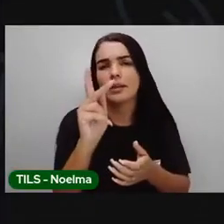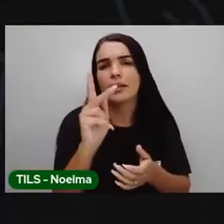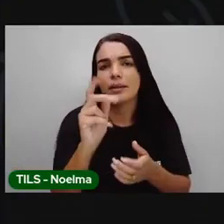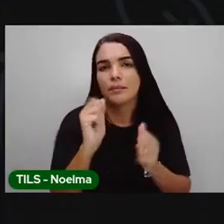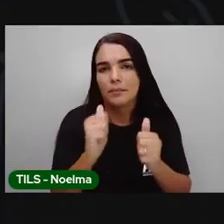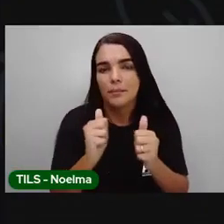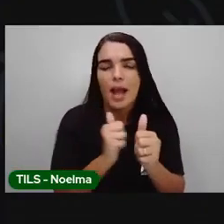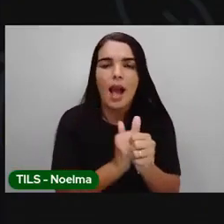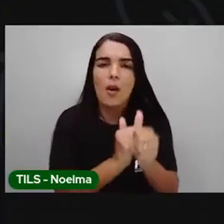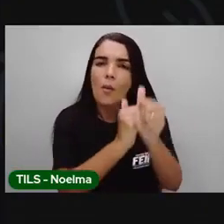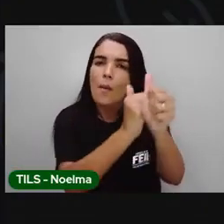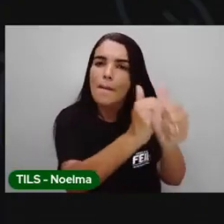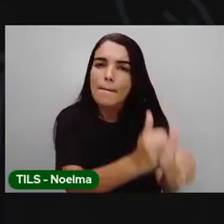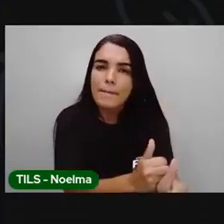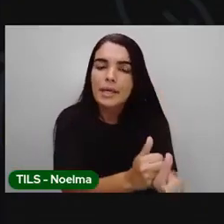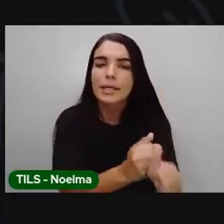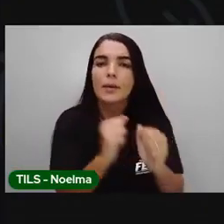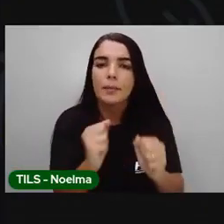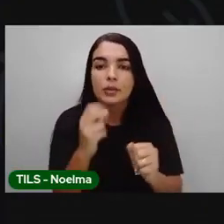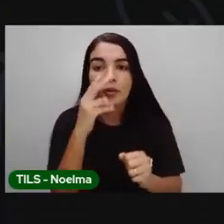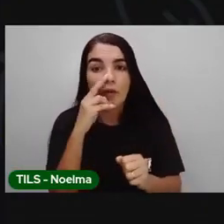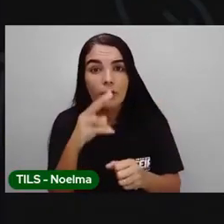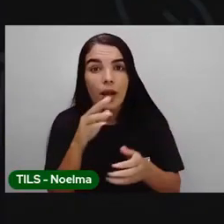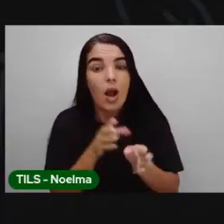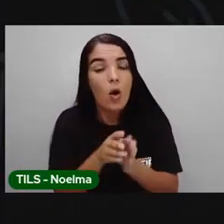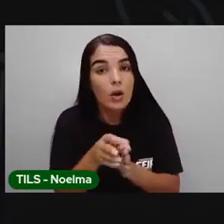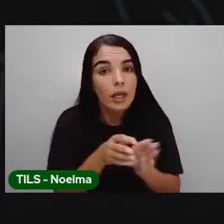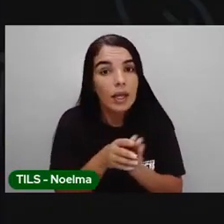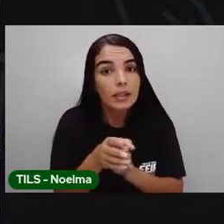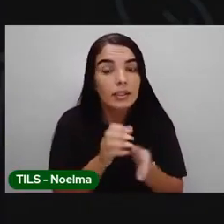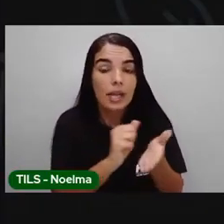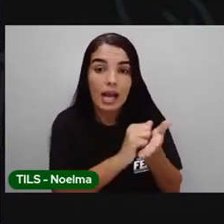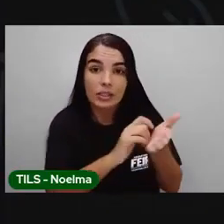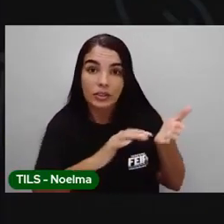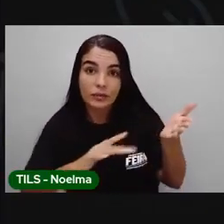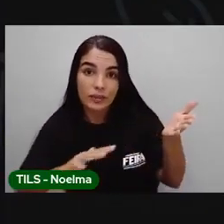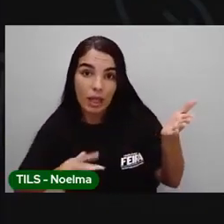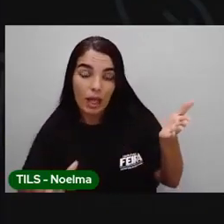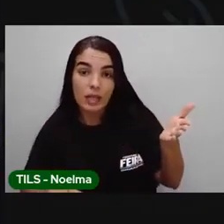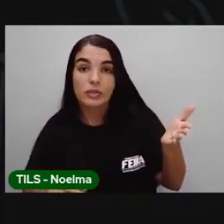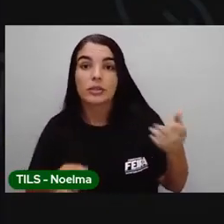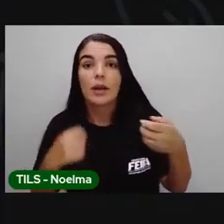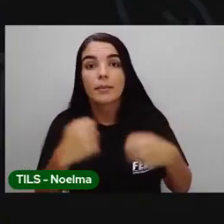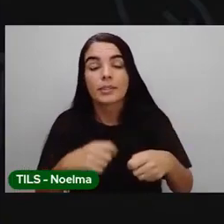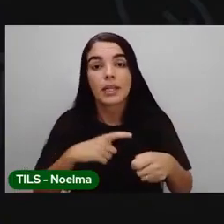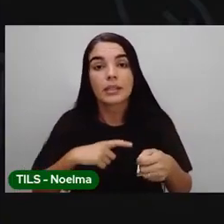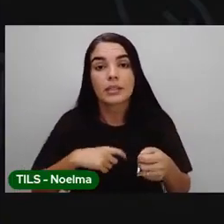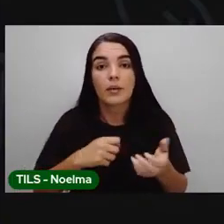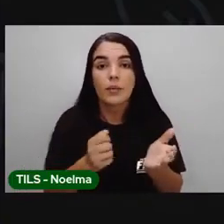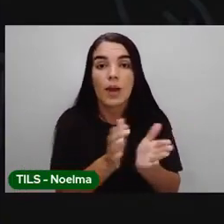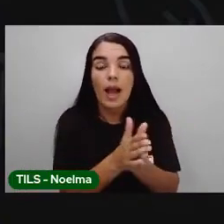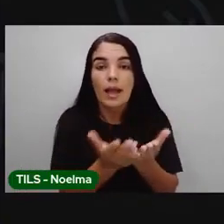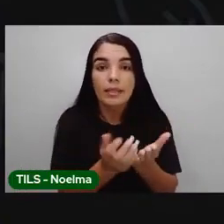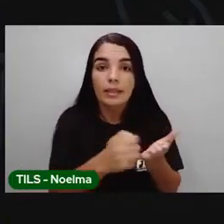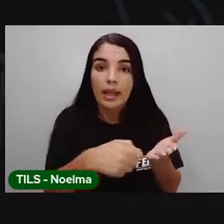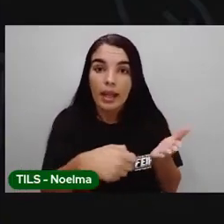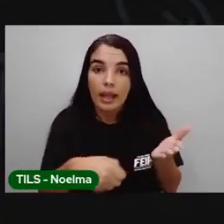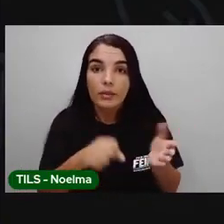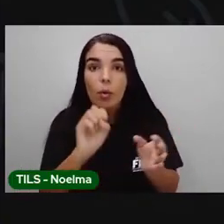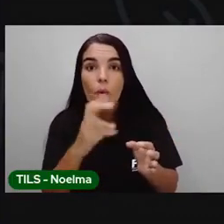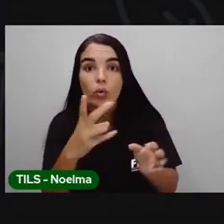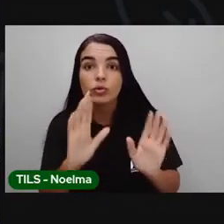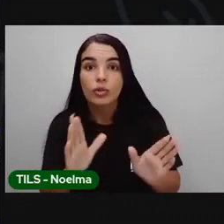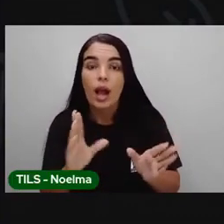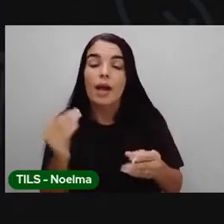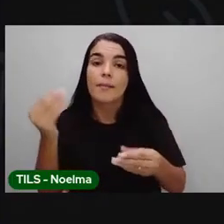no percurso as orientações das atividades, né? Tem atividade que é para ser feita no caderno, tem atividade que já vem já